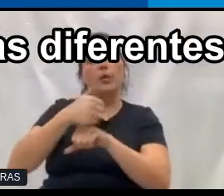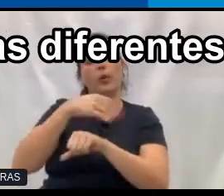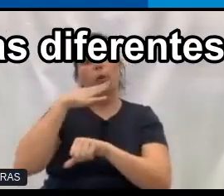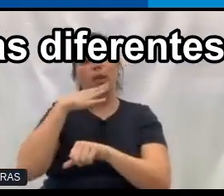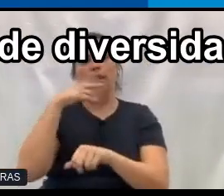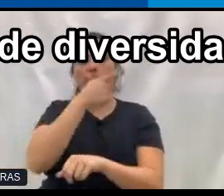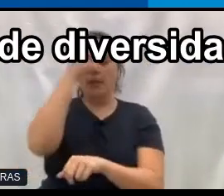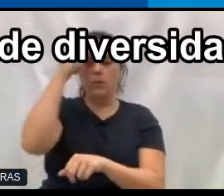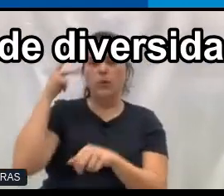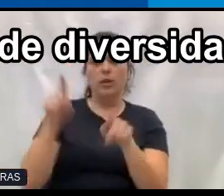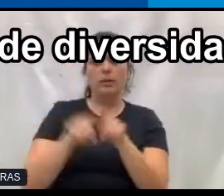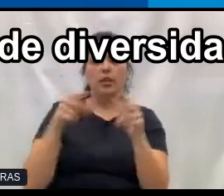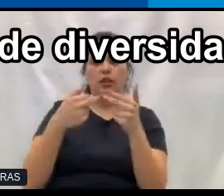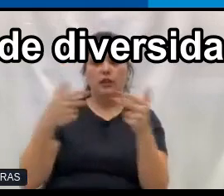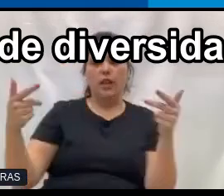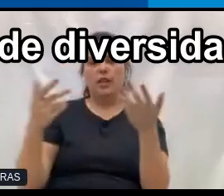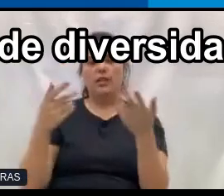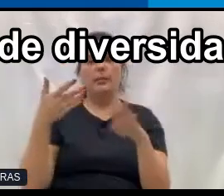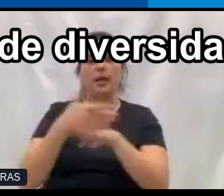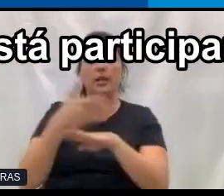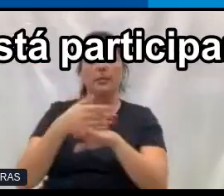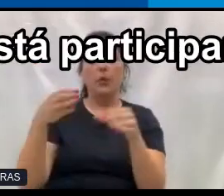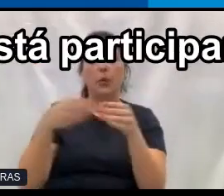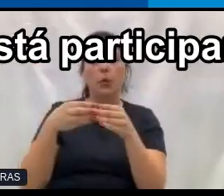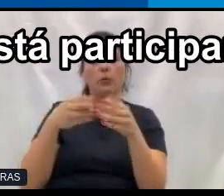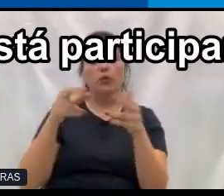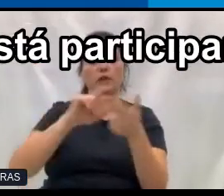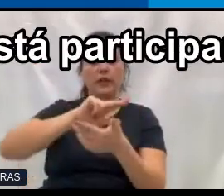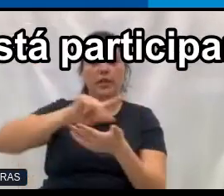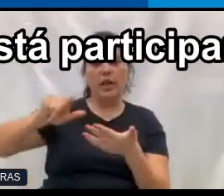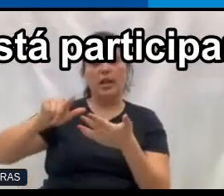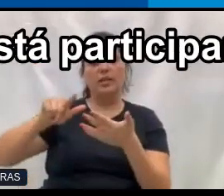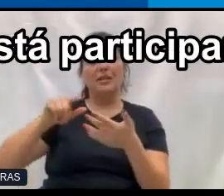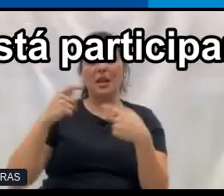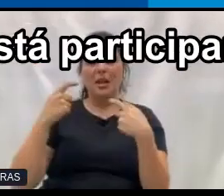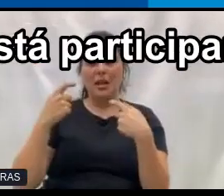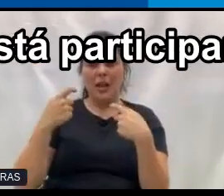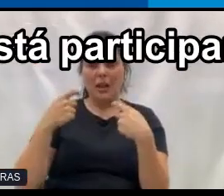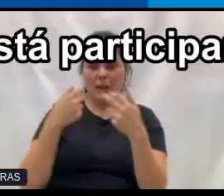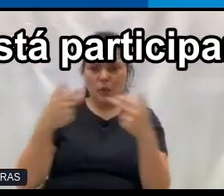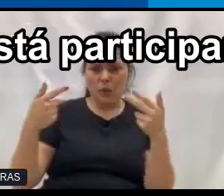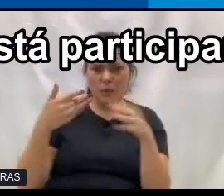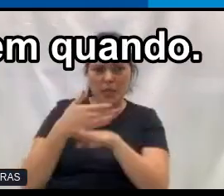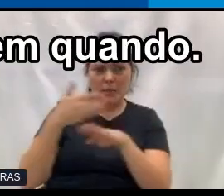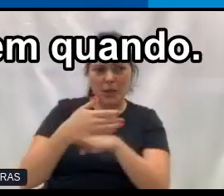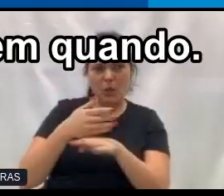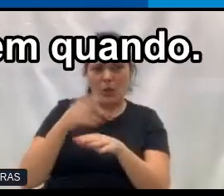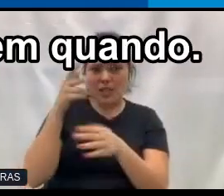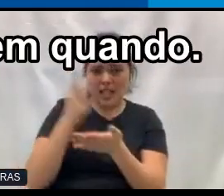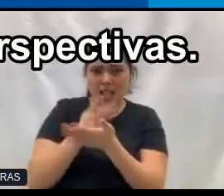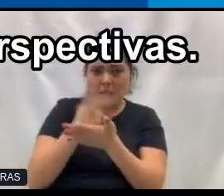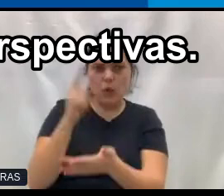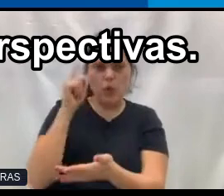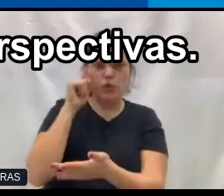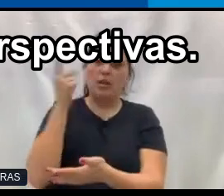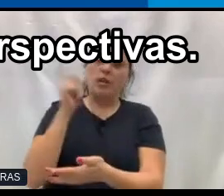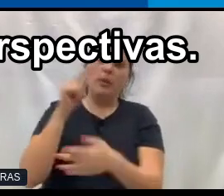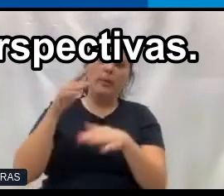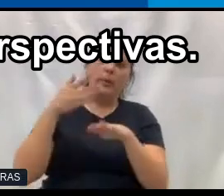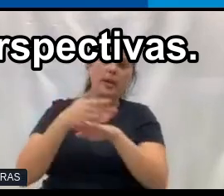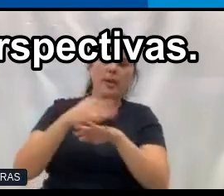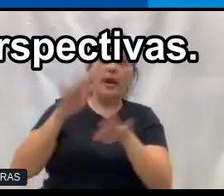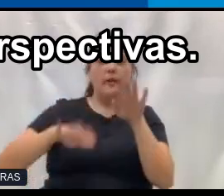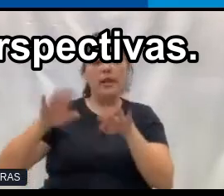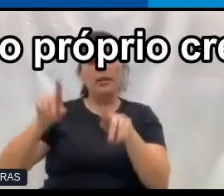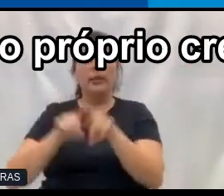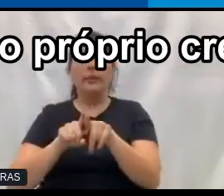pessoas diferentes, participe dos grupos de diversidade, não precisa ser uma coisa que você está ali participando toda todas as vezes, participe de vez em quando, escute